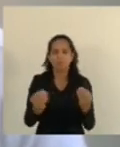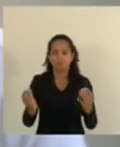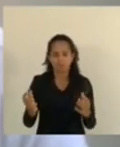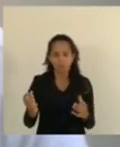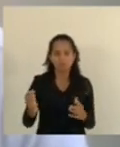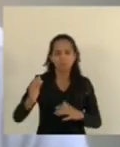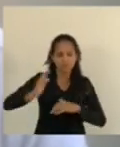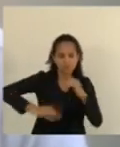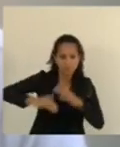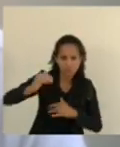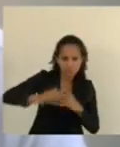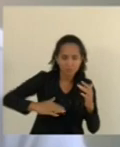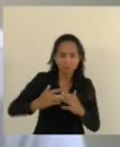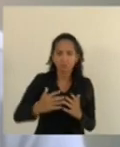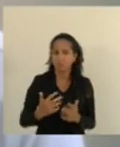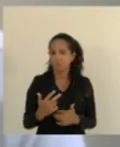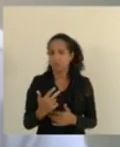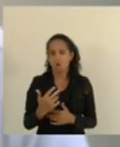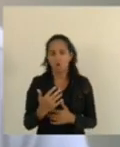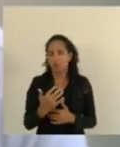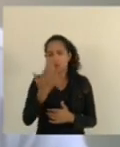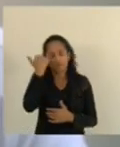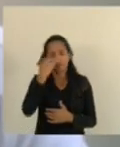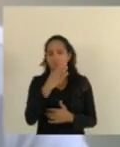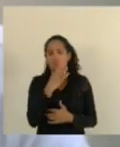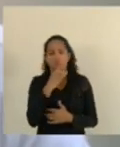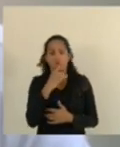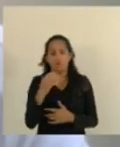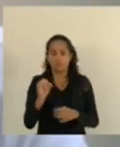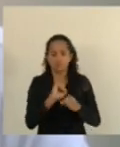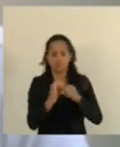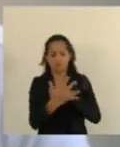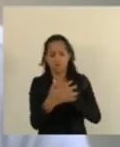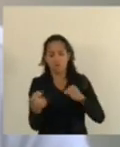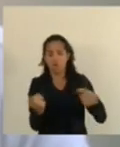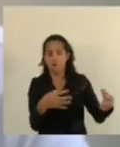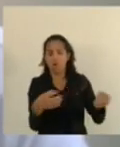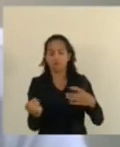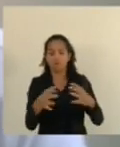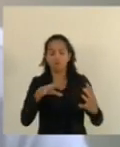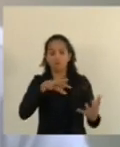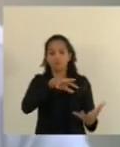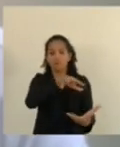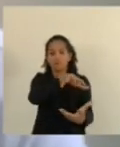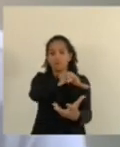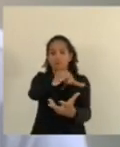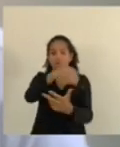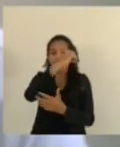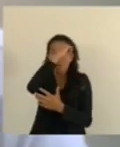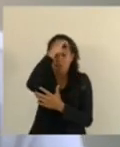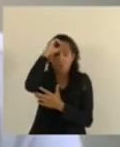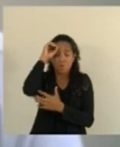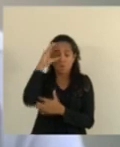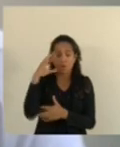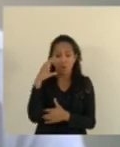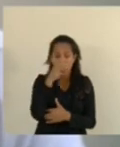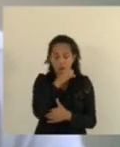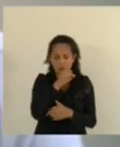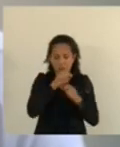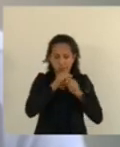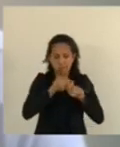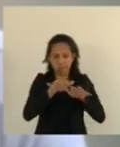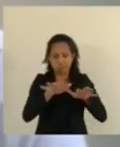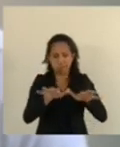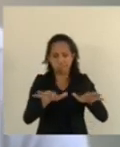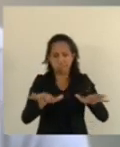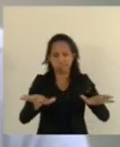por não conhecerem a doença, a doença é nova, uma doença que chegou no mundo de uma maneira, assim, rápida e com a disseminação